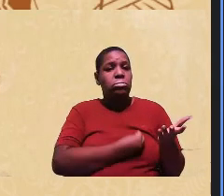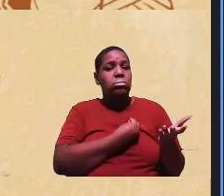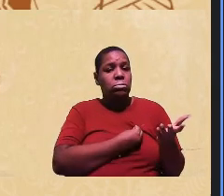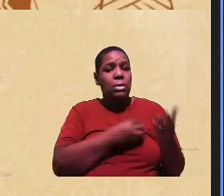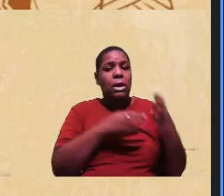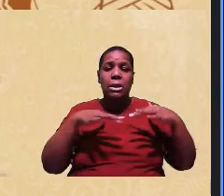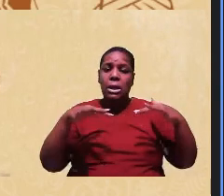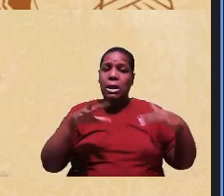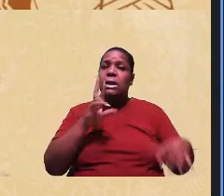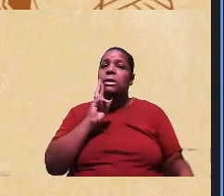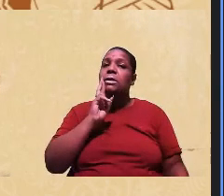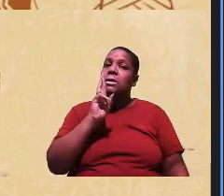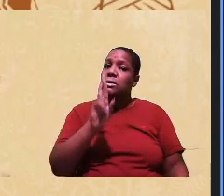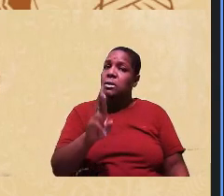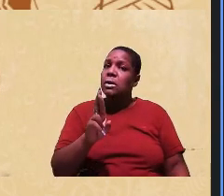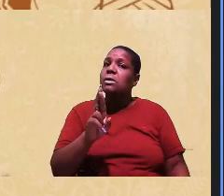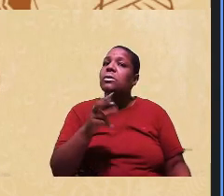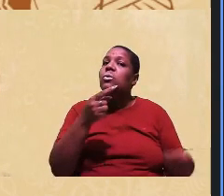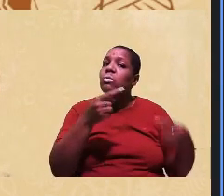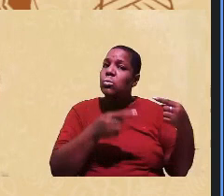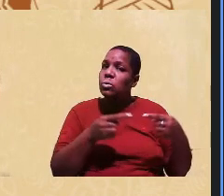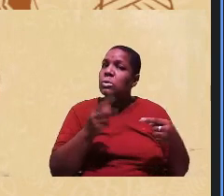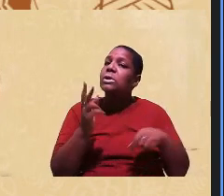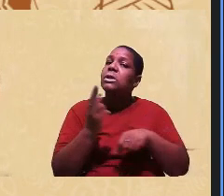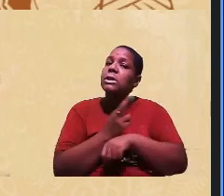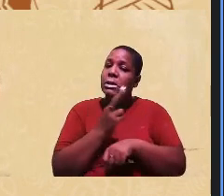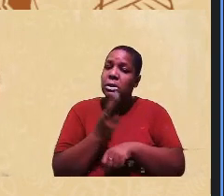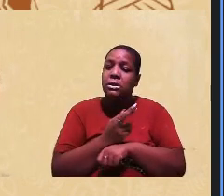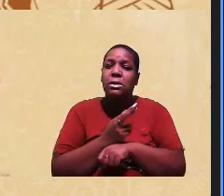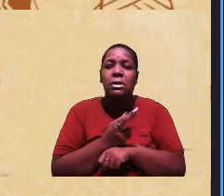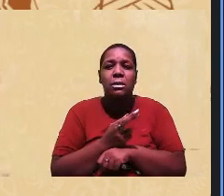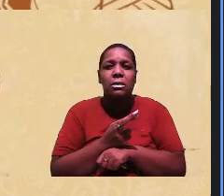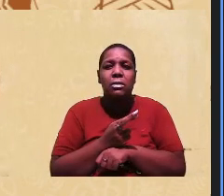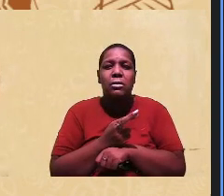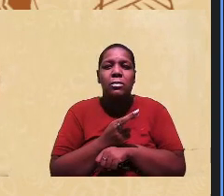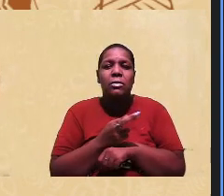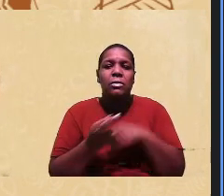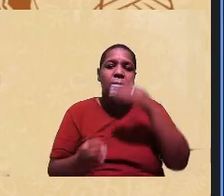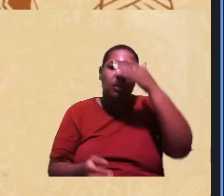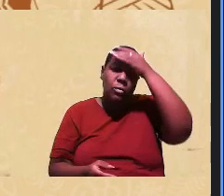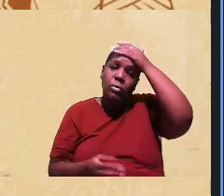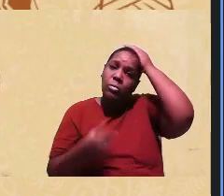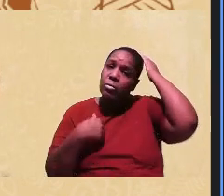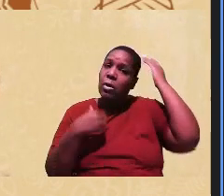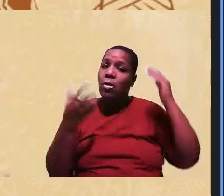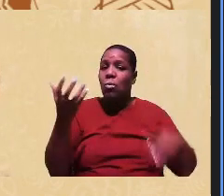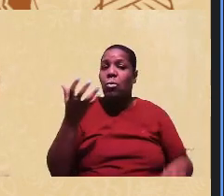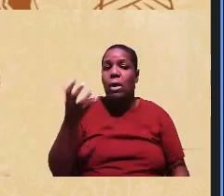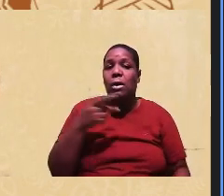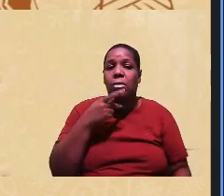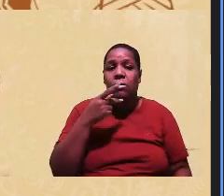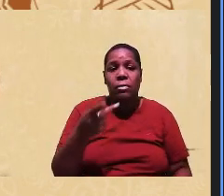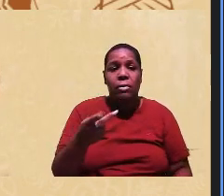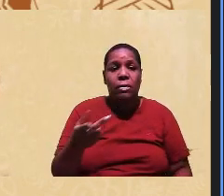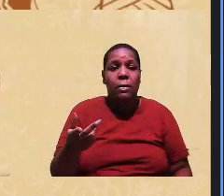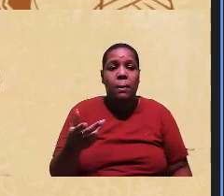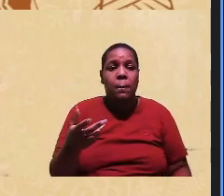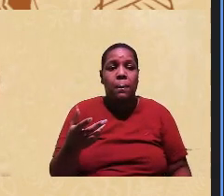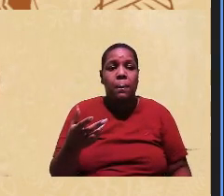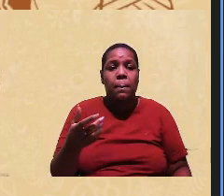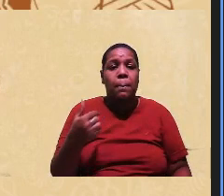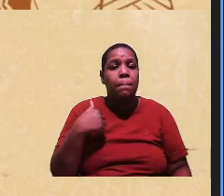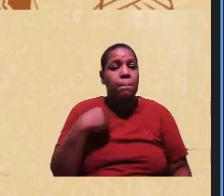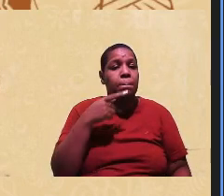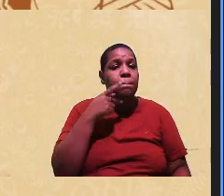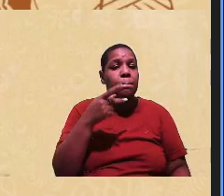resposta política de resistência e aí eu quero falar que